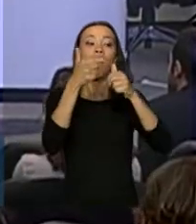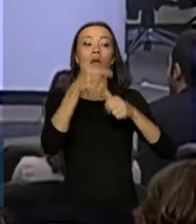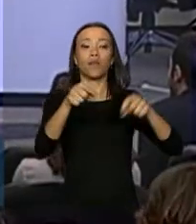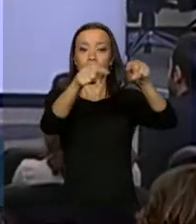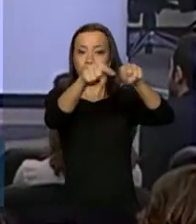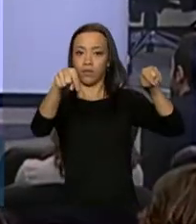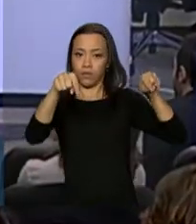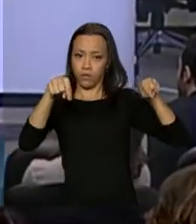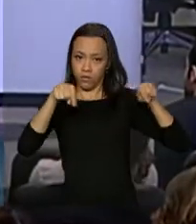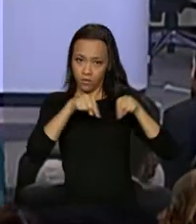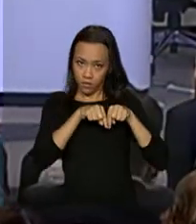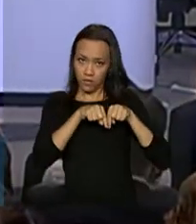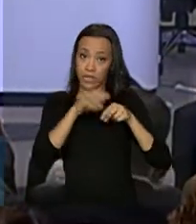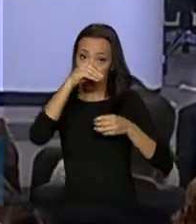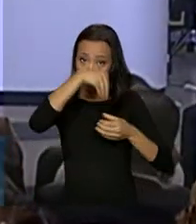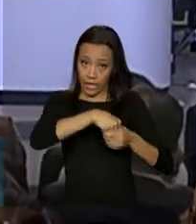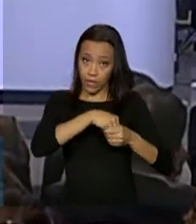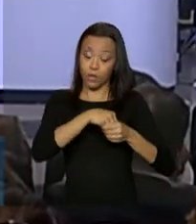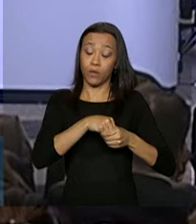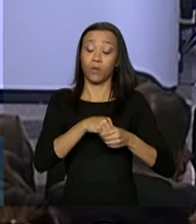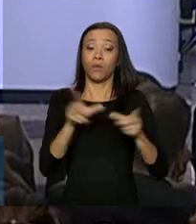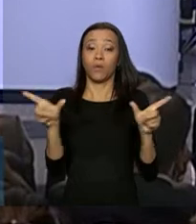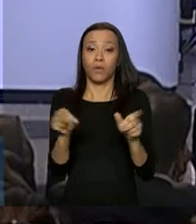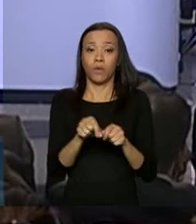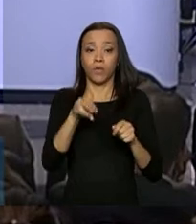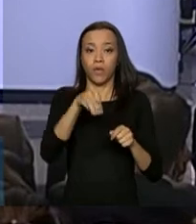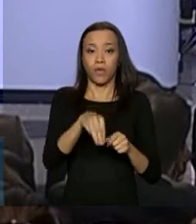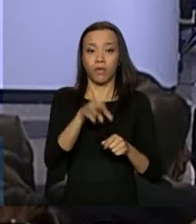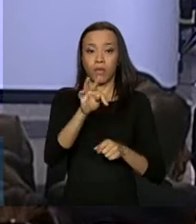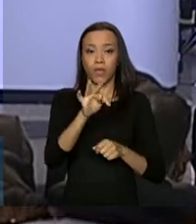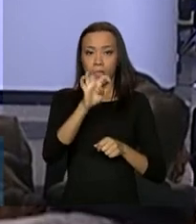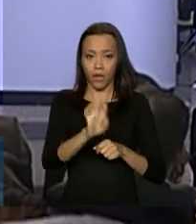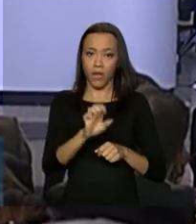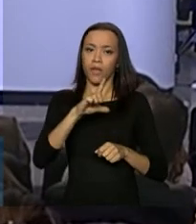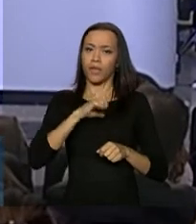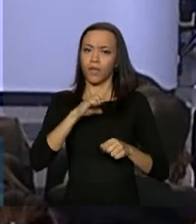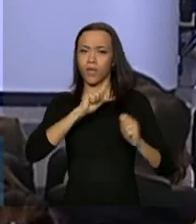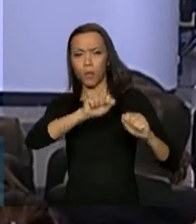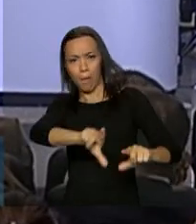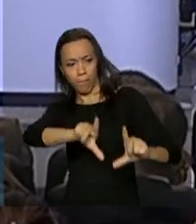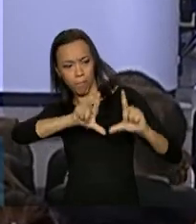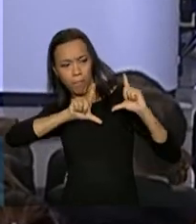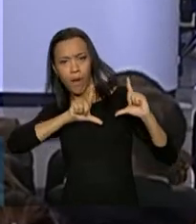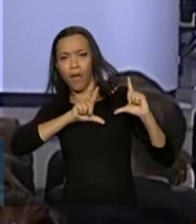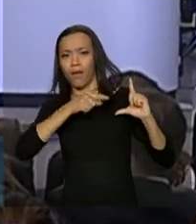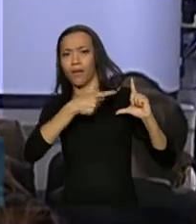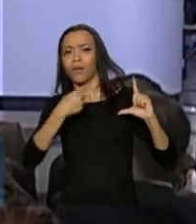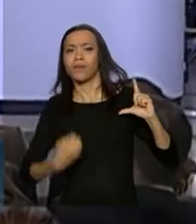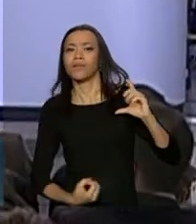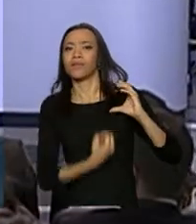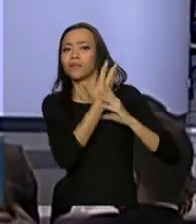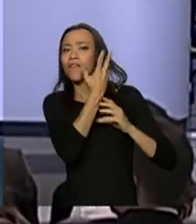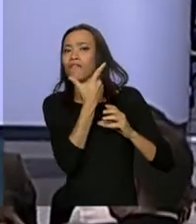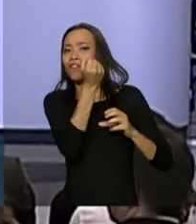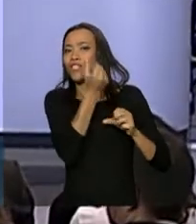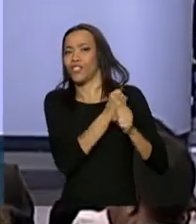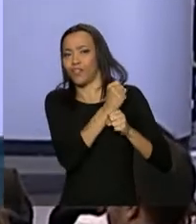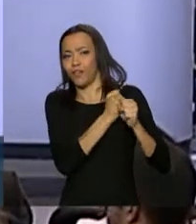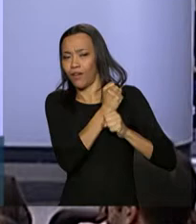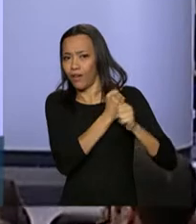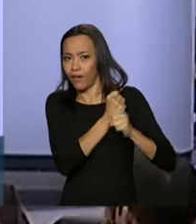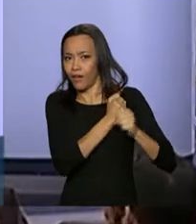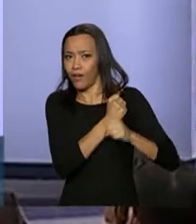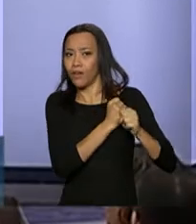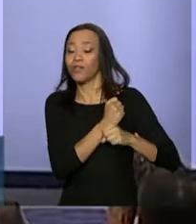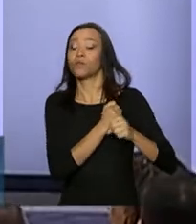entrada do Ministério do Trabalho e Emprego, onde será descerrada a placa que marca a história dos 20 anos do Grupo Móvel de Combate ao Trabalho